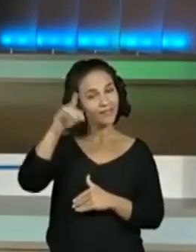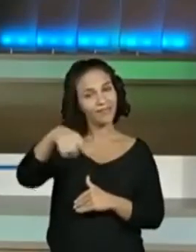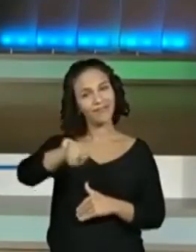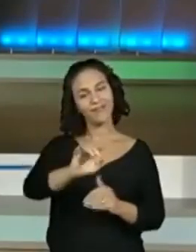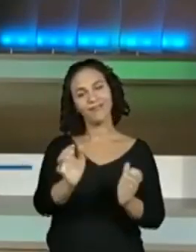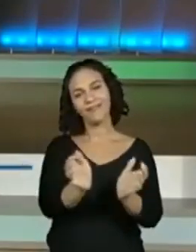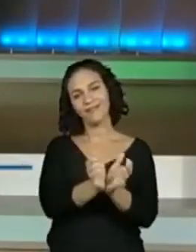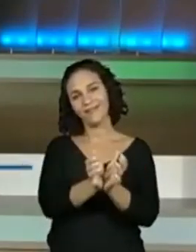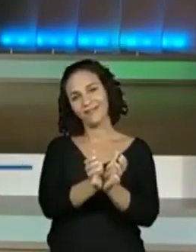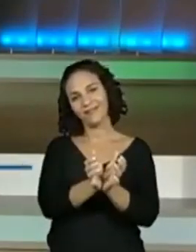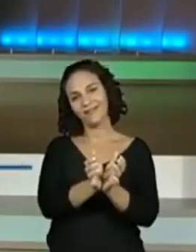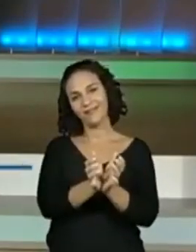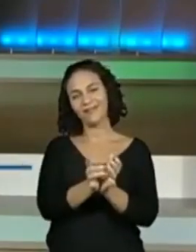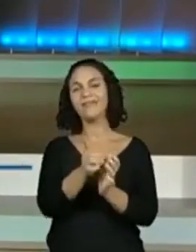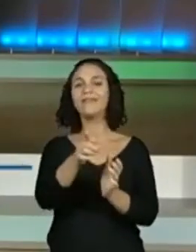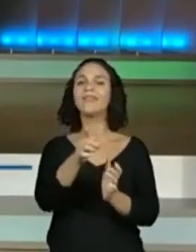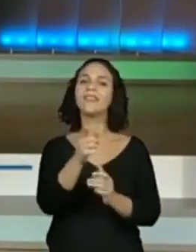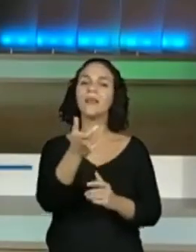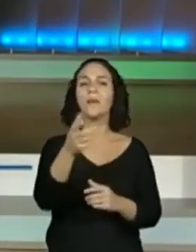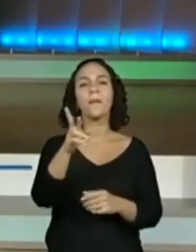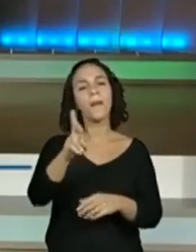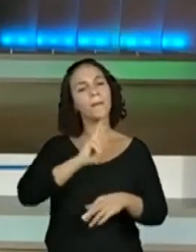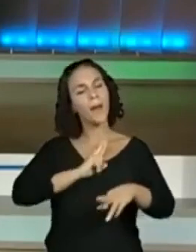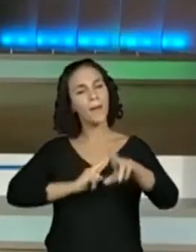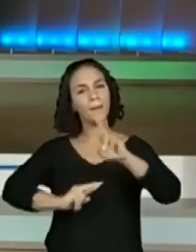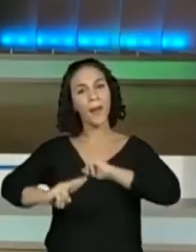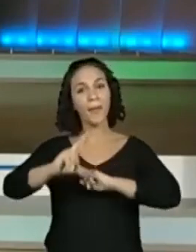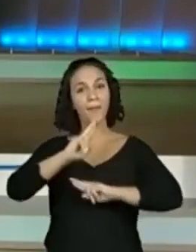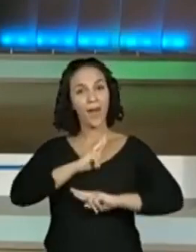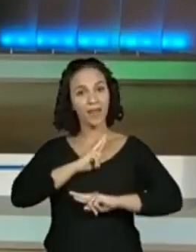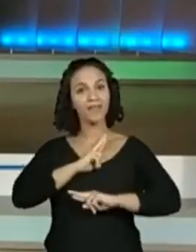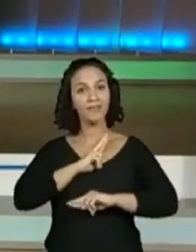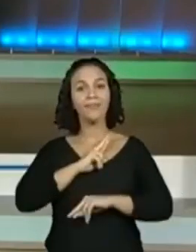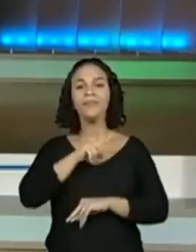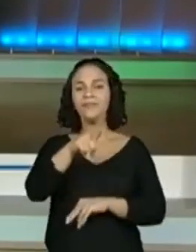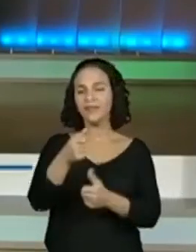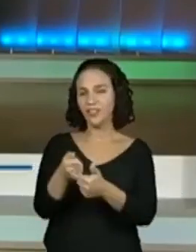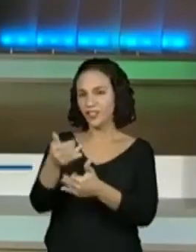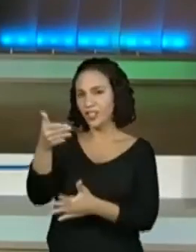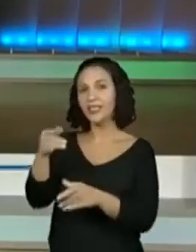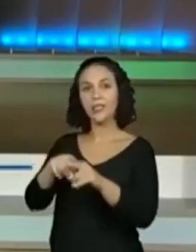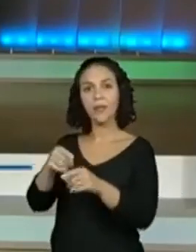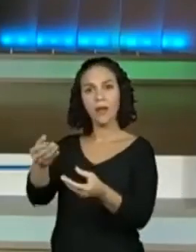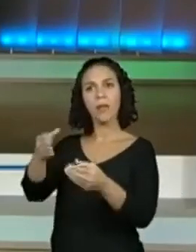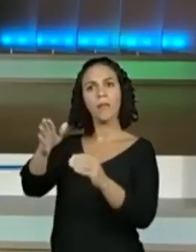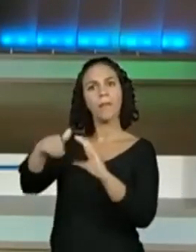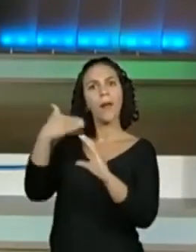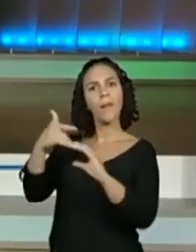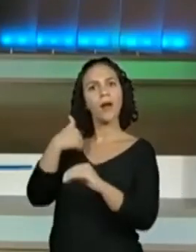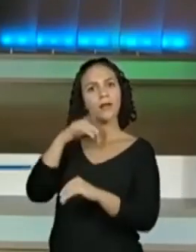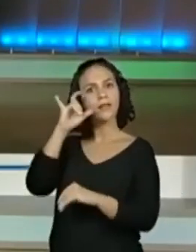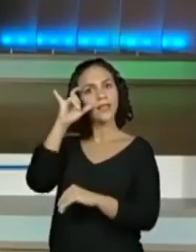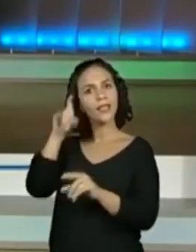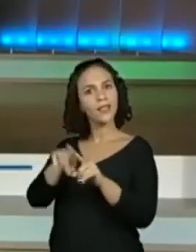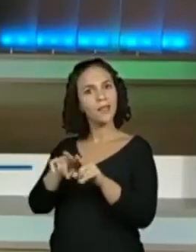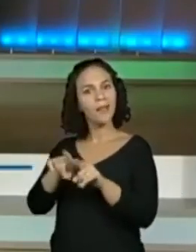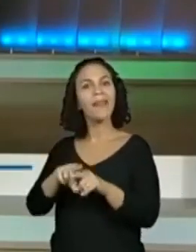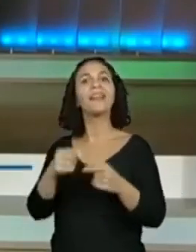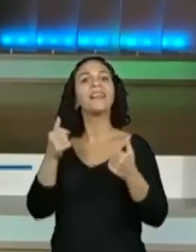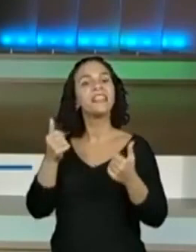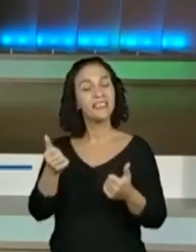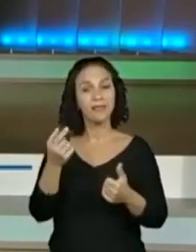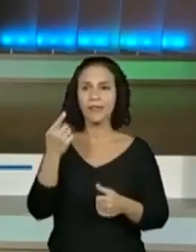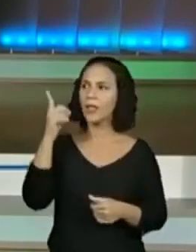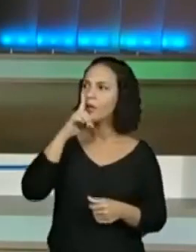galerinha que está mandando as suas respostas para o Pro no chat e me mandando no Instagram, porque eu estou achando o máximo. Olha, gente, de